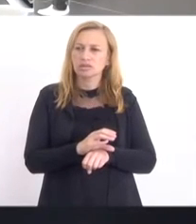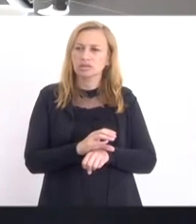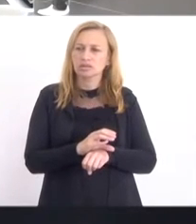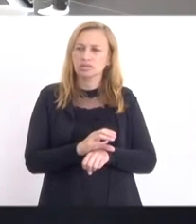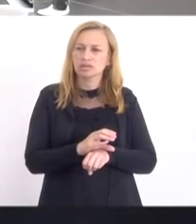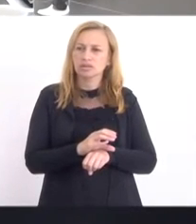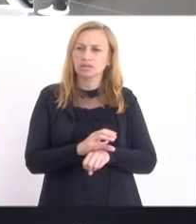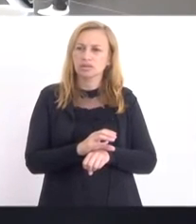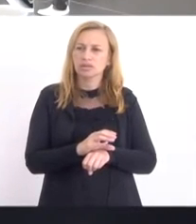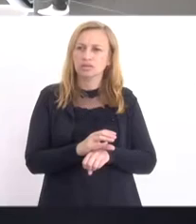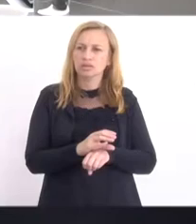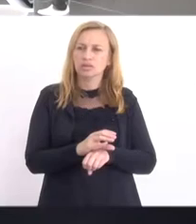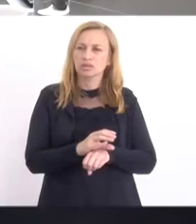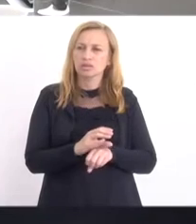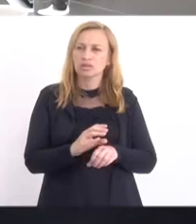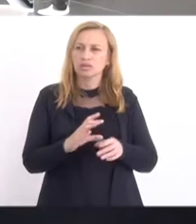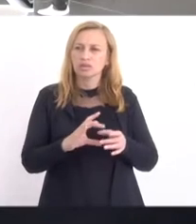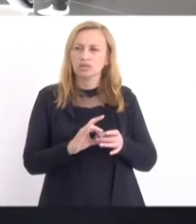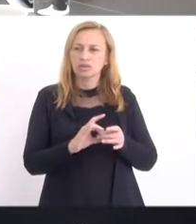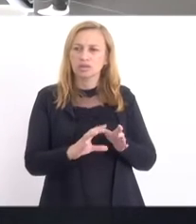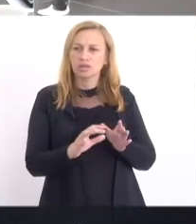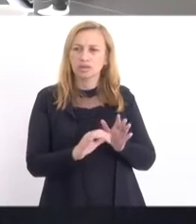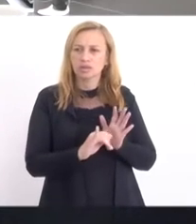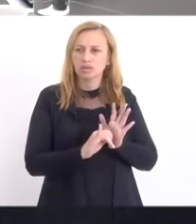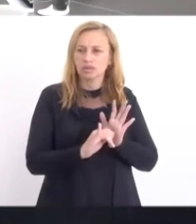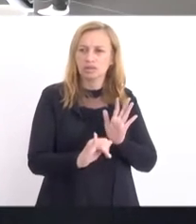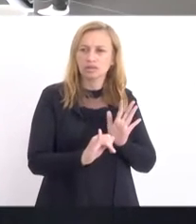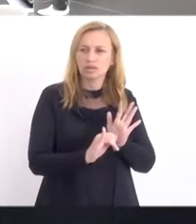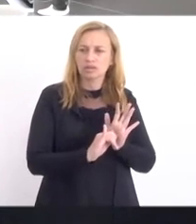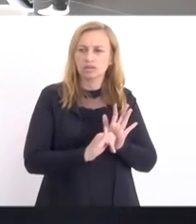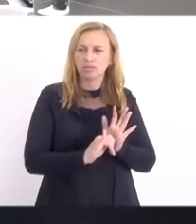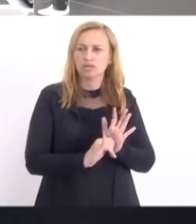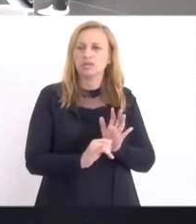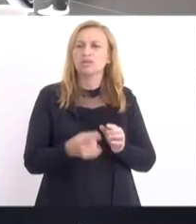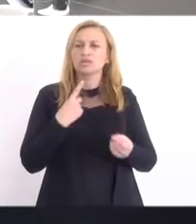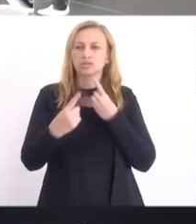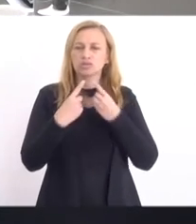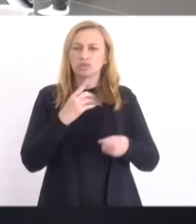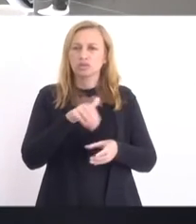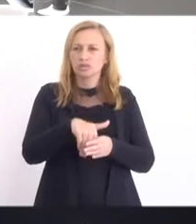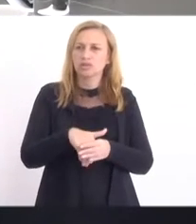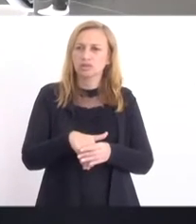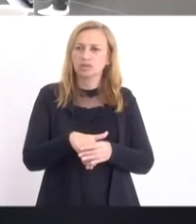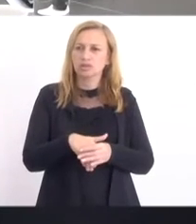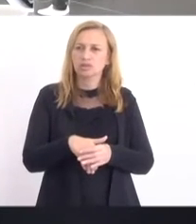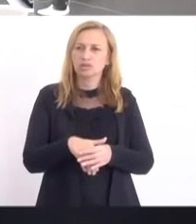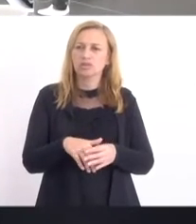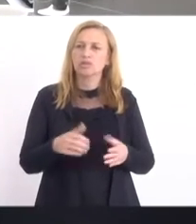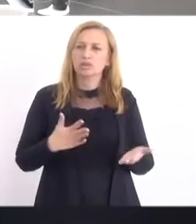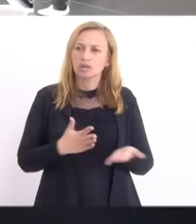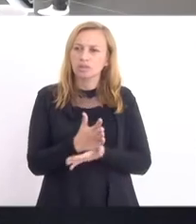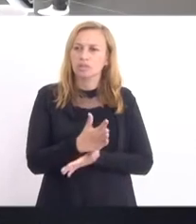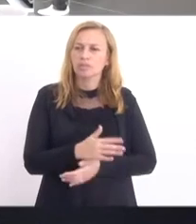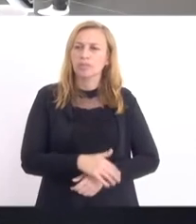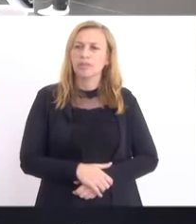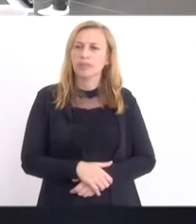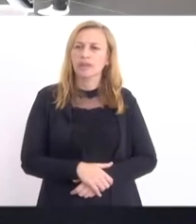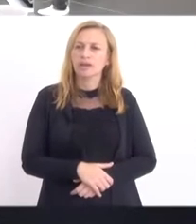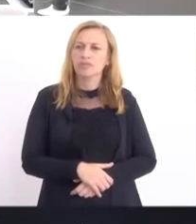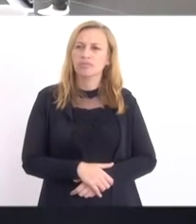Eu vou autorizar a publicação do projeto aqui. Em discussão, em votação, o parecer pela constitucionalidade. Aprovado.